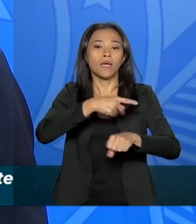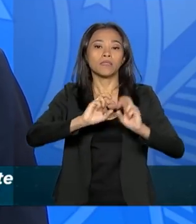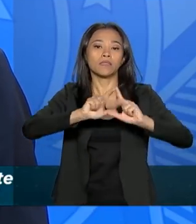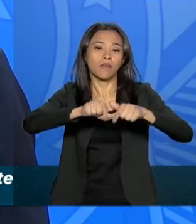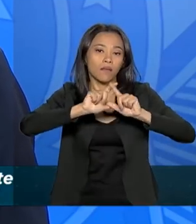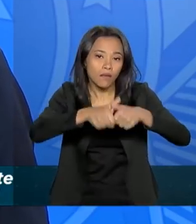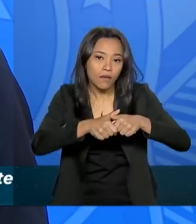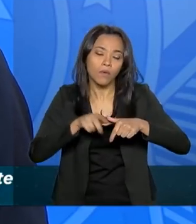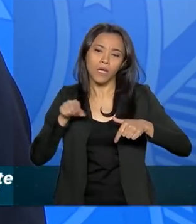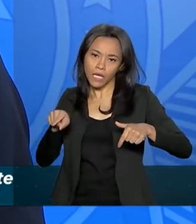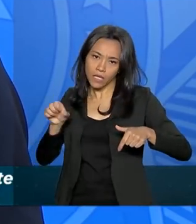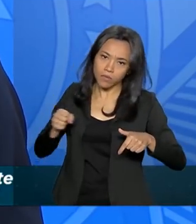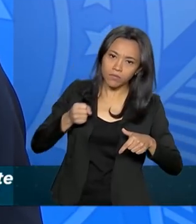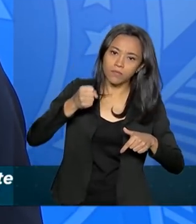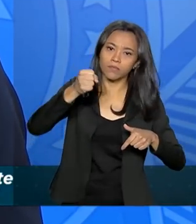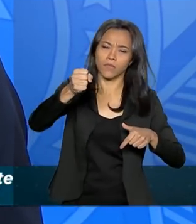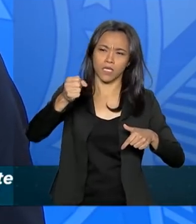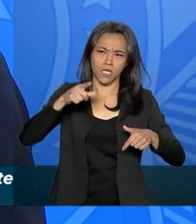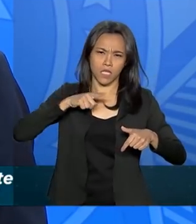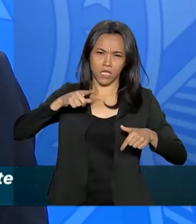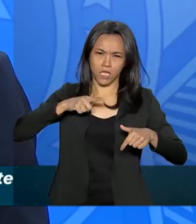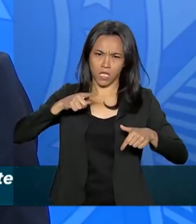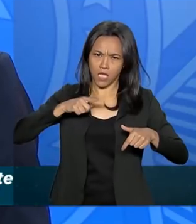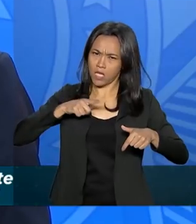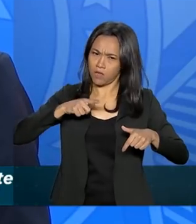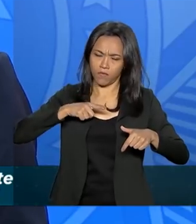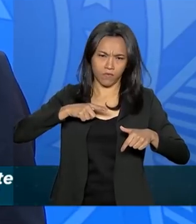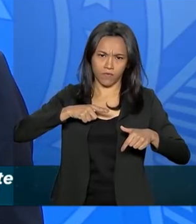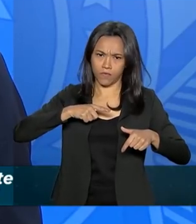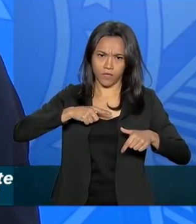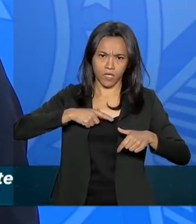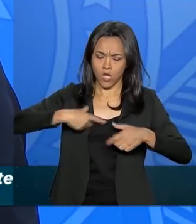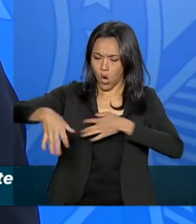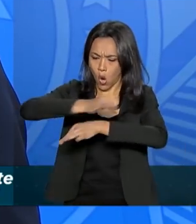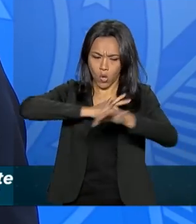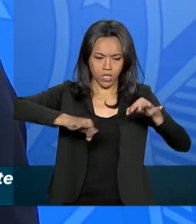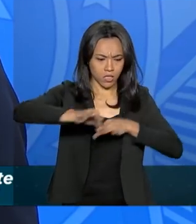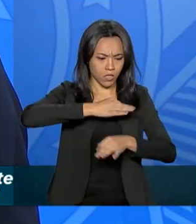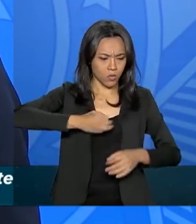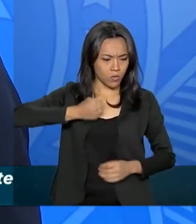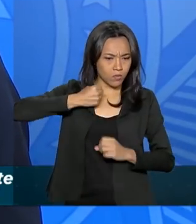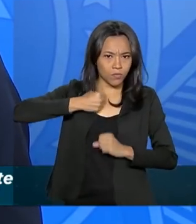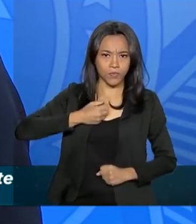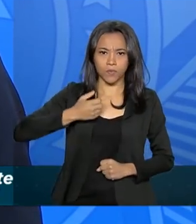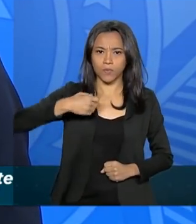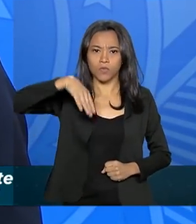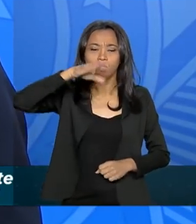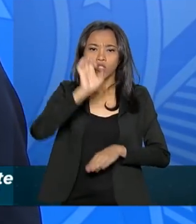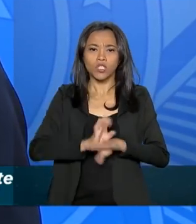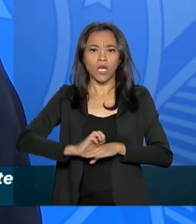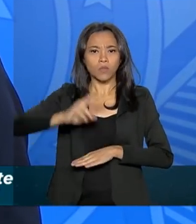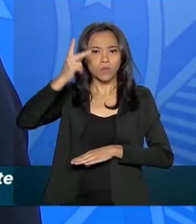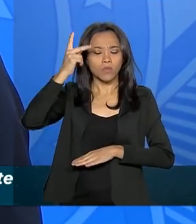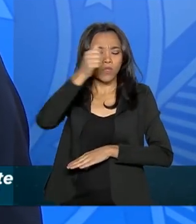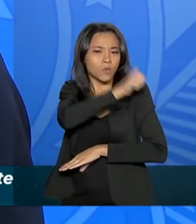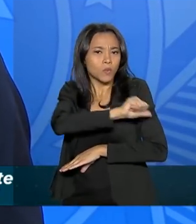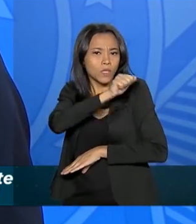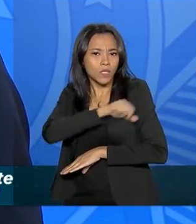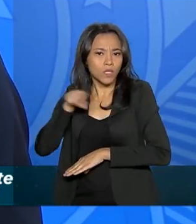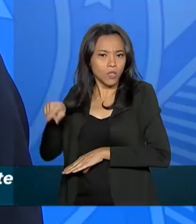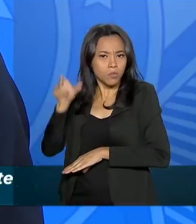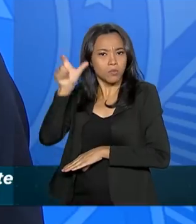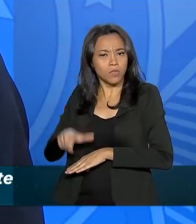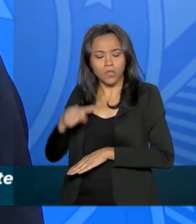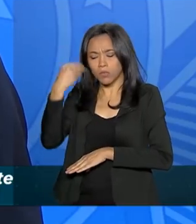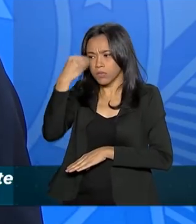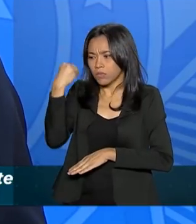Participou de operações, as mais variadas de garantia da lei da ordem, no Rio de Janeiro. E é uma pessoa perfeitamente qualificada,